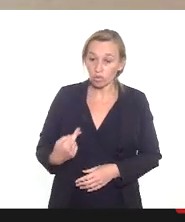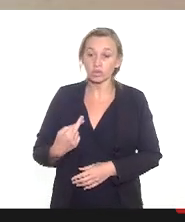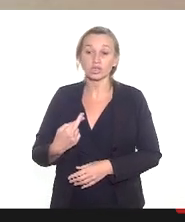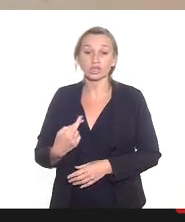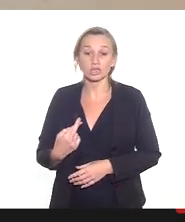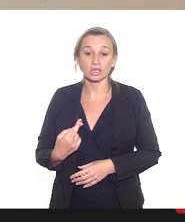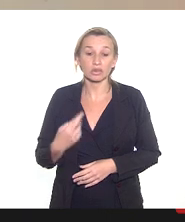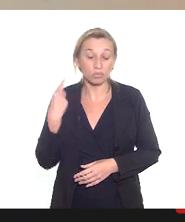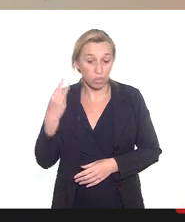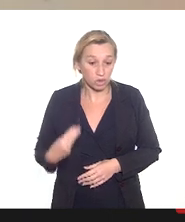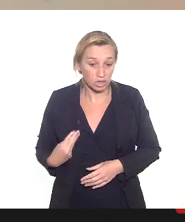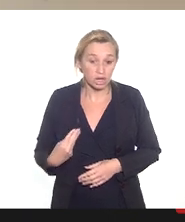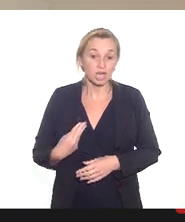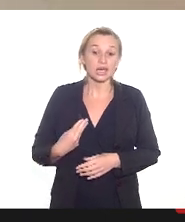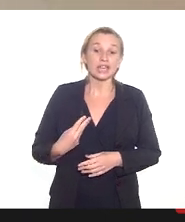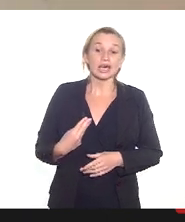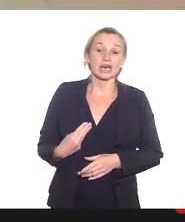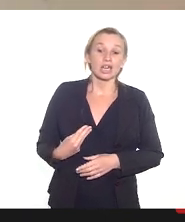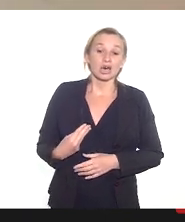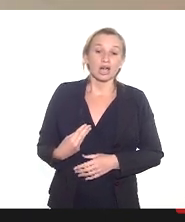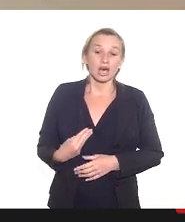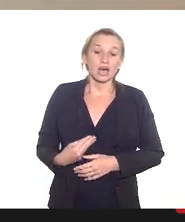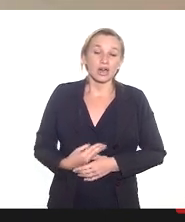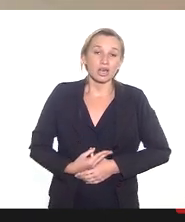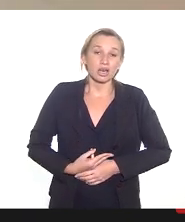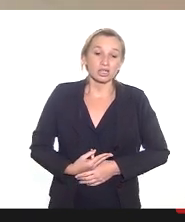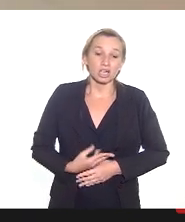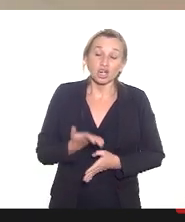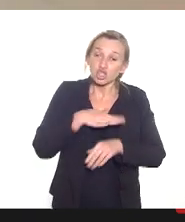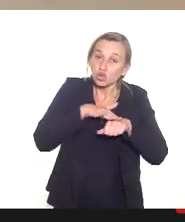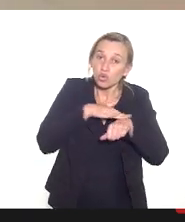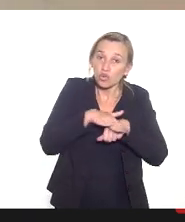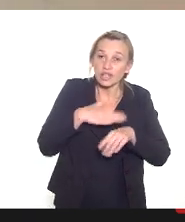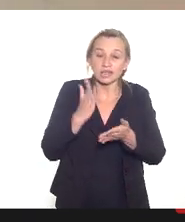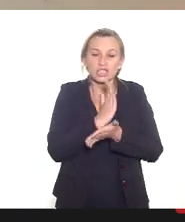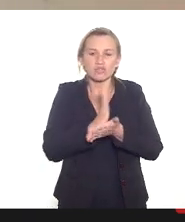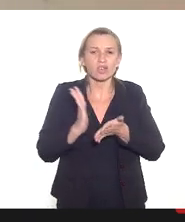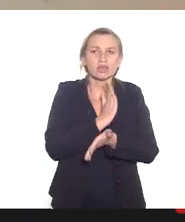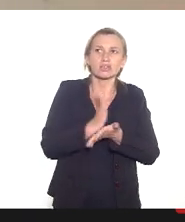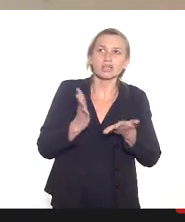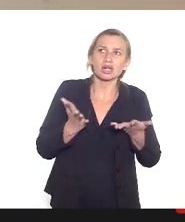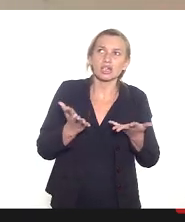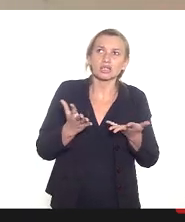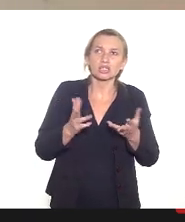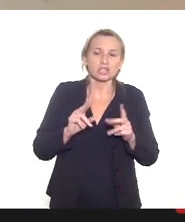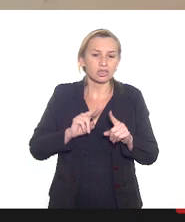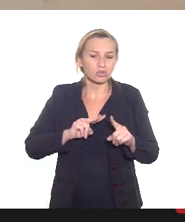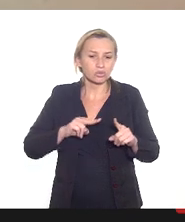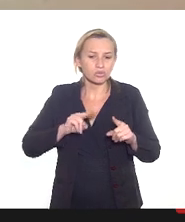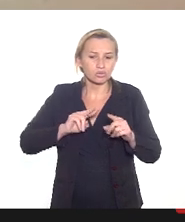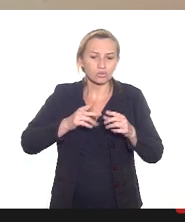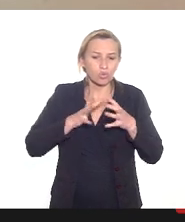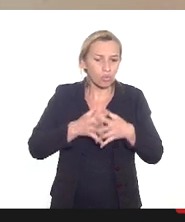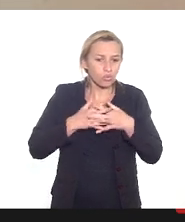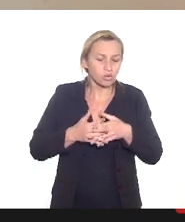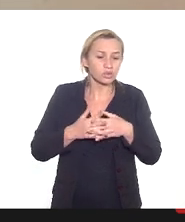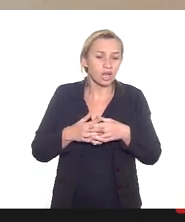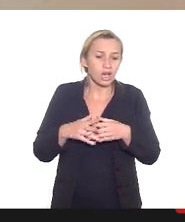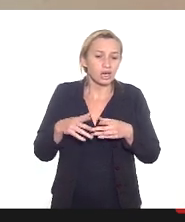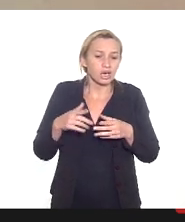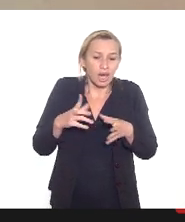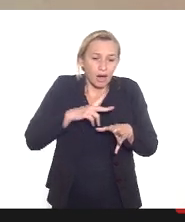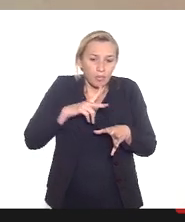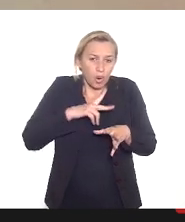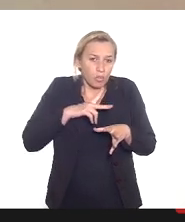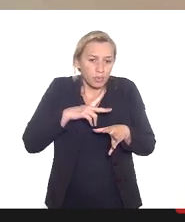de que muitas das vezes as conversas são tão múltiplas e complexas que a